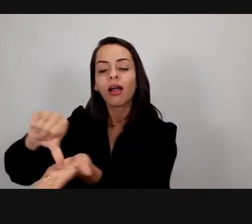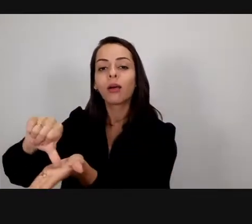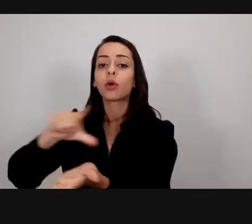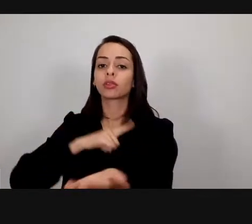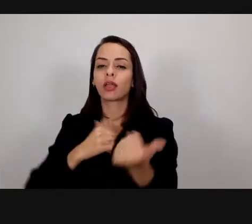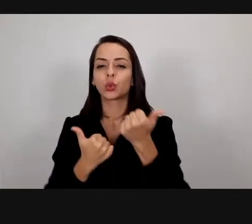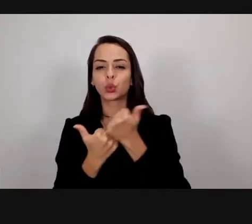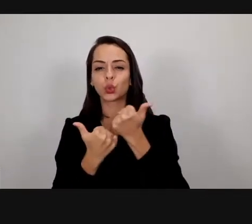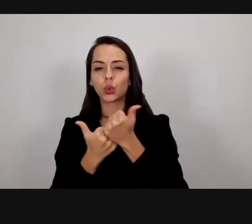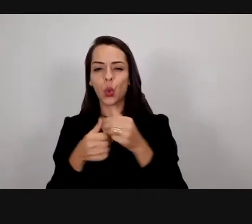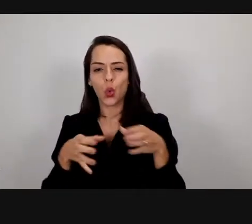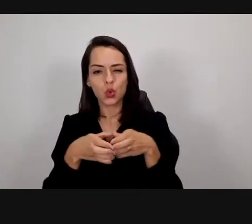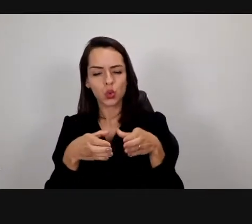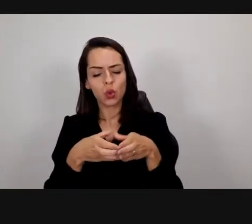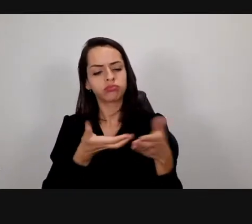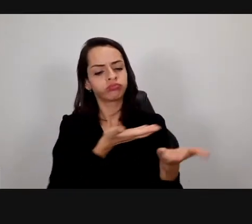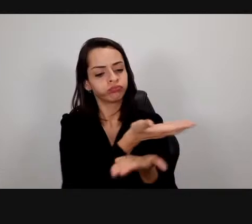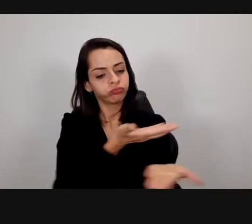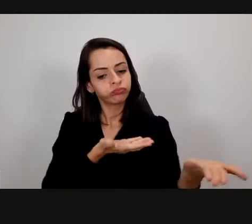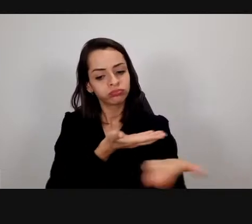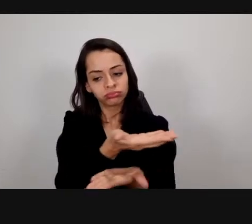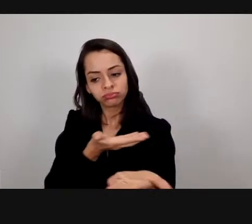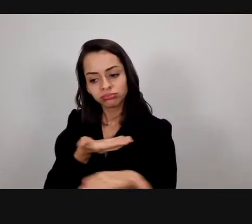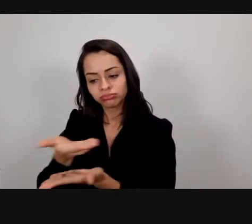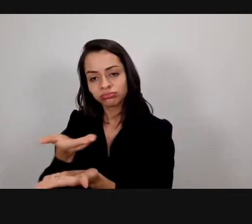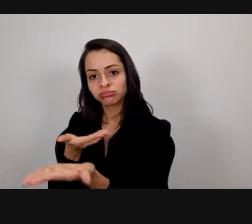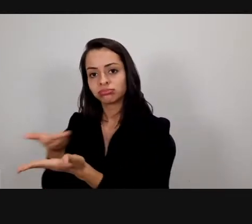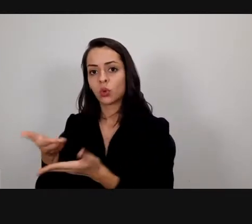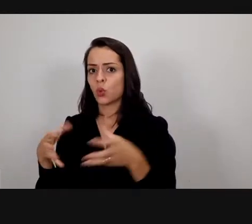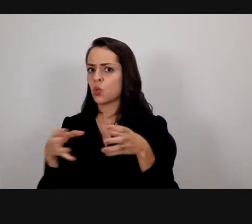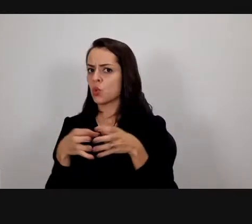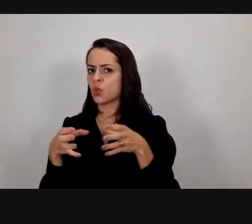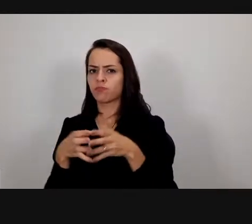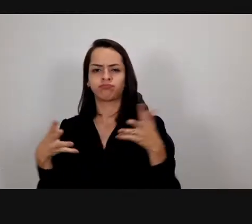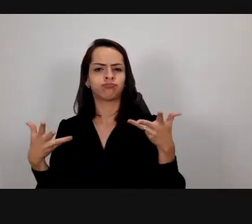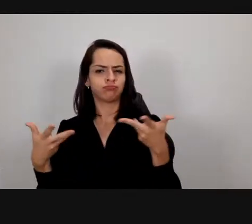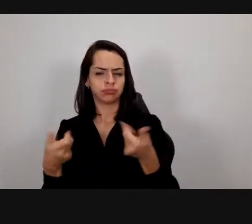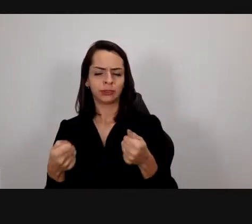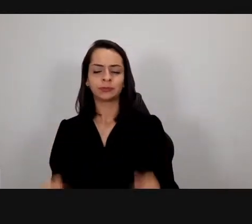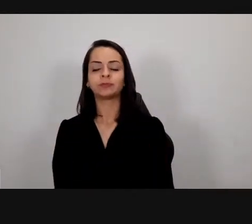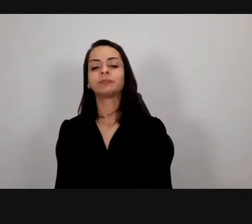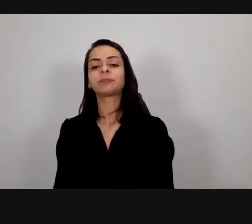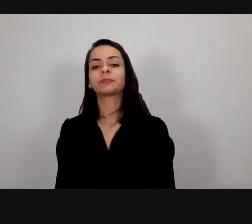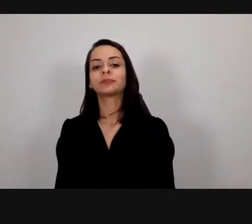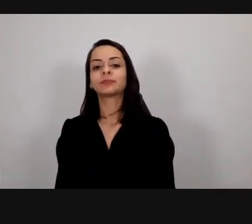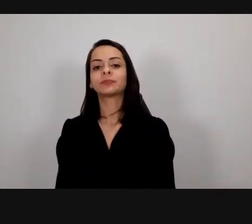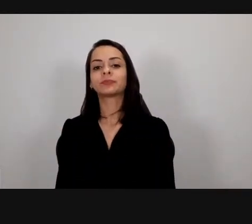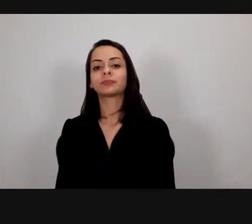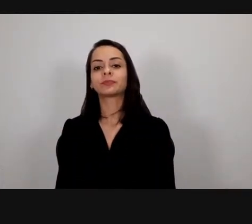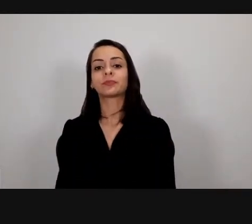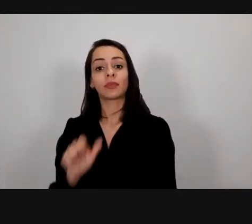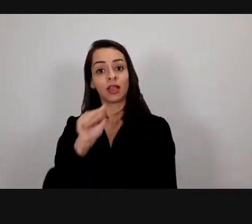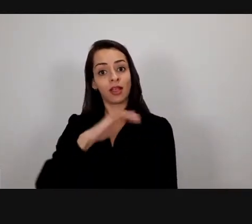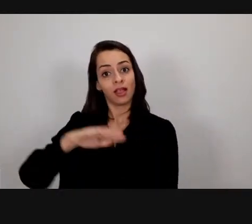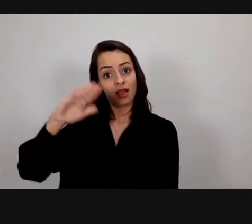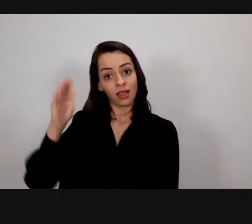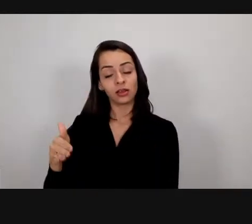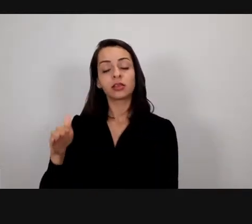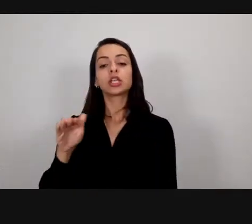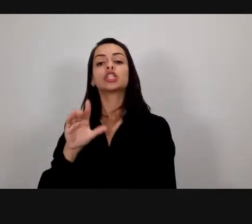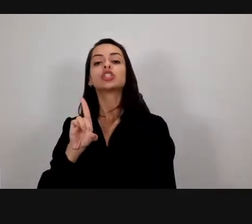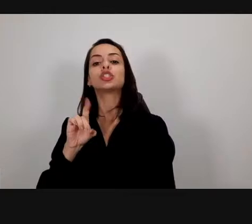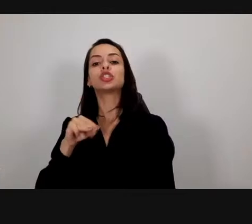fantástica que tem trabalhado nas últimas semanas com muito afim no campus Arinos o Dimas Brito campus Almenara